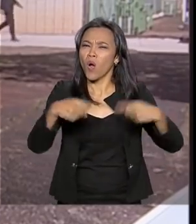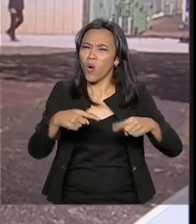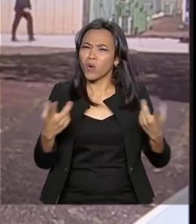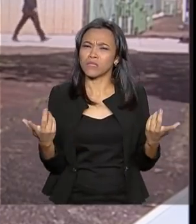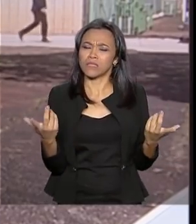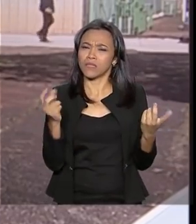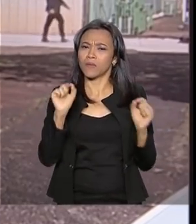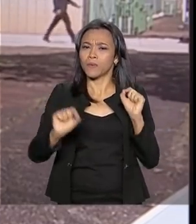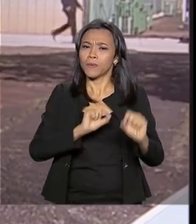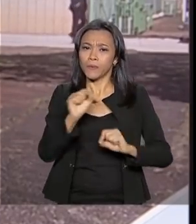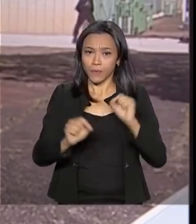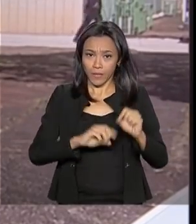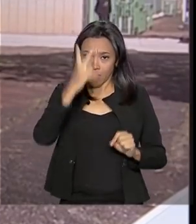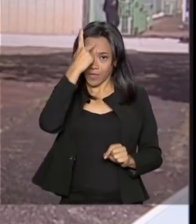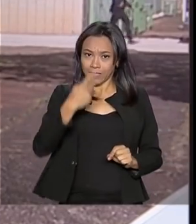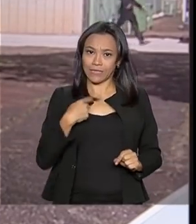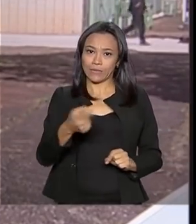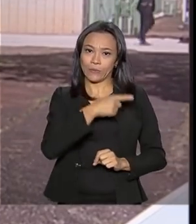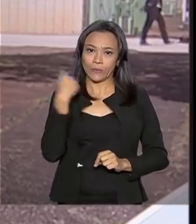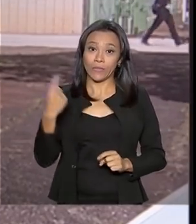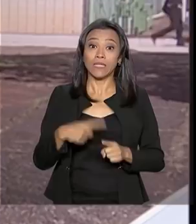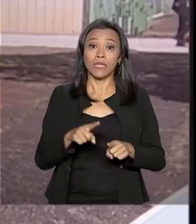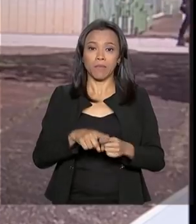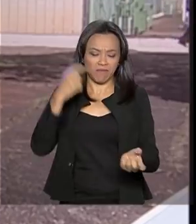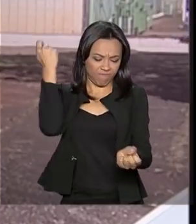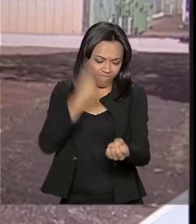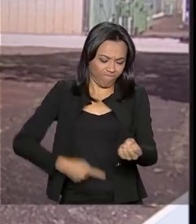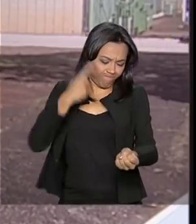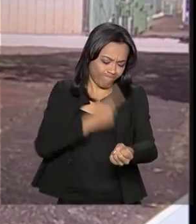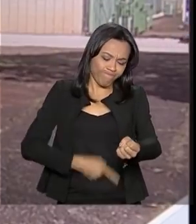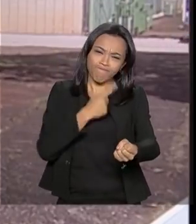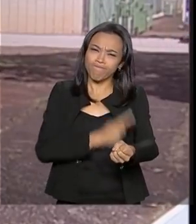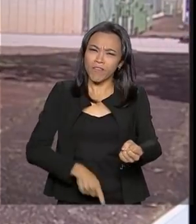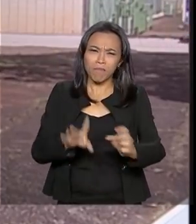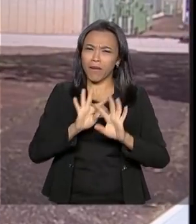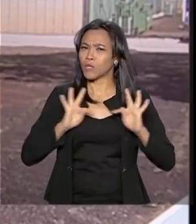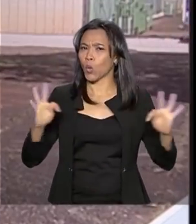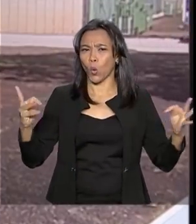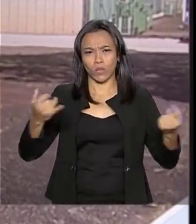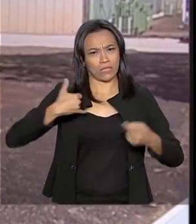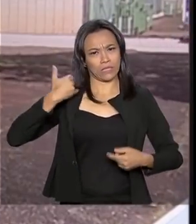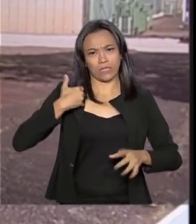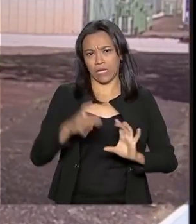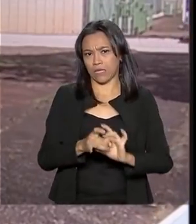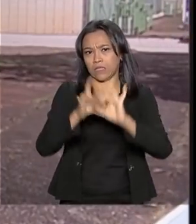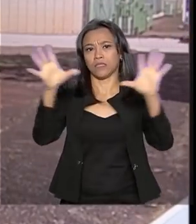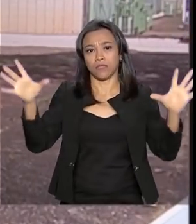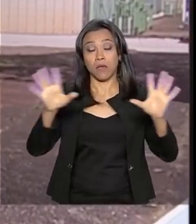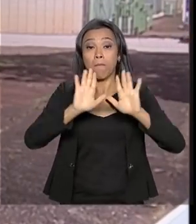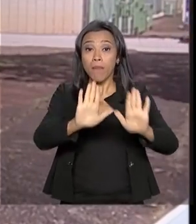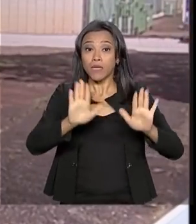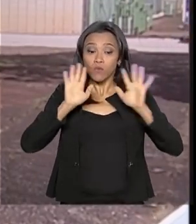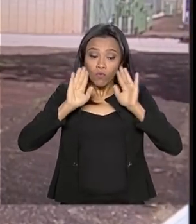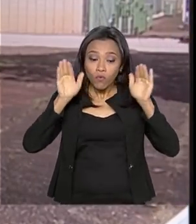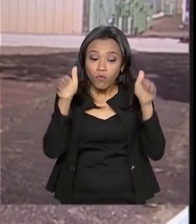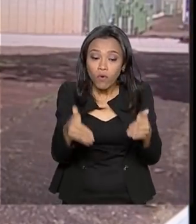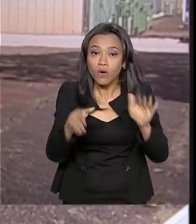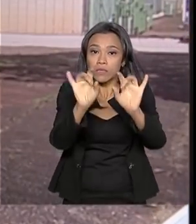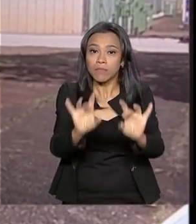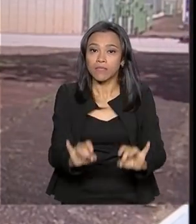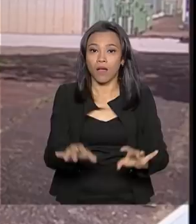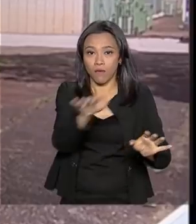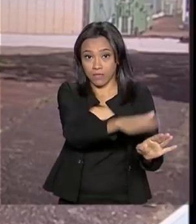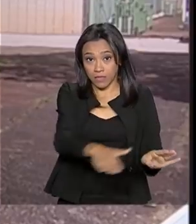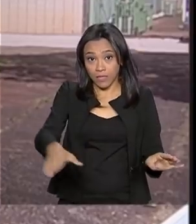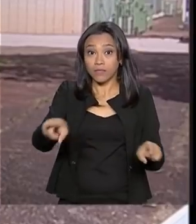a automutilação que é voltado para todos os públicos, todas as pessoas, todas as idades, mas com foco especial às crianças e